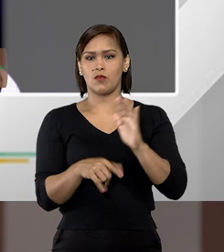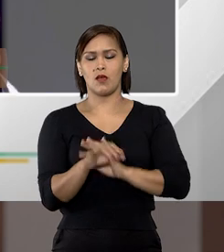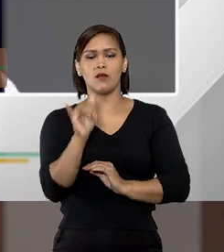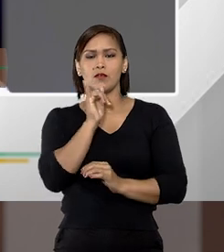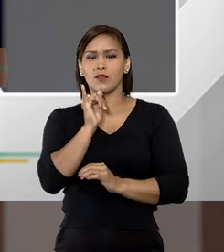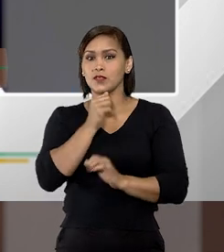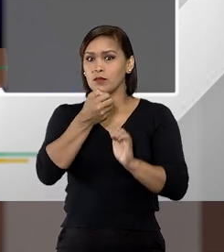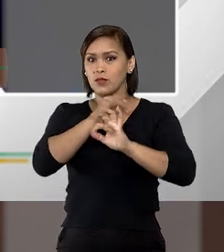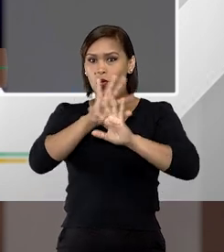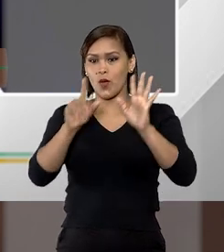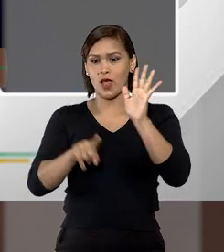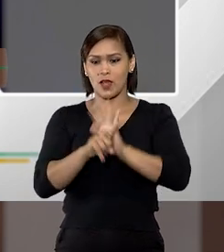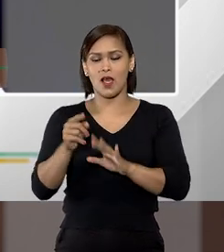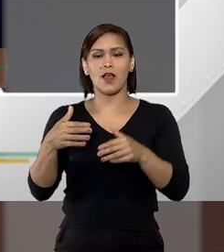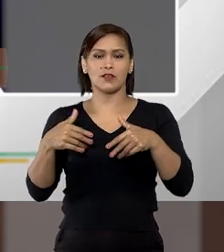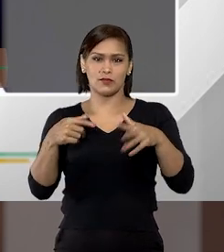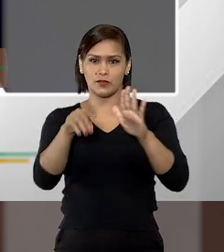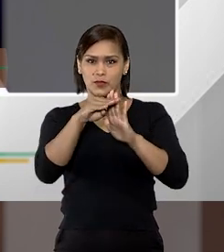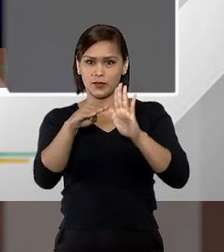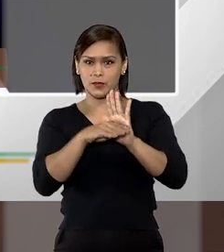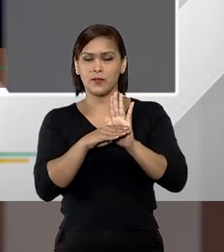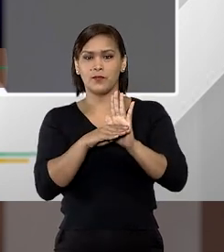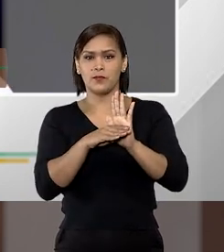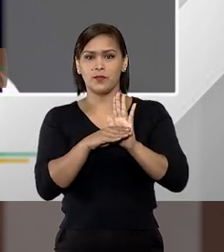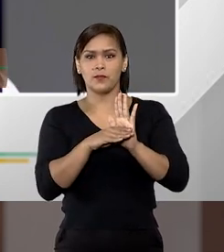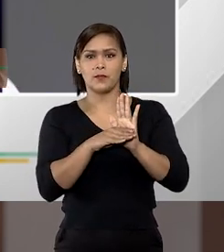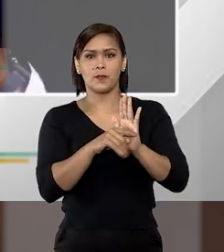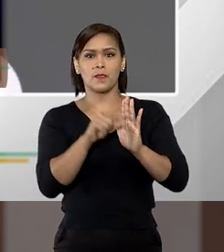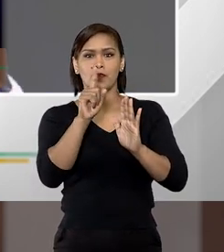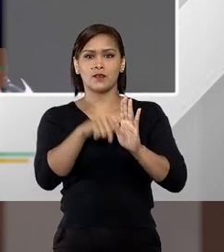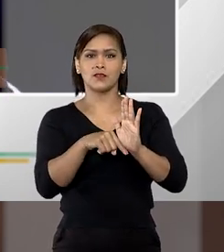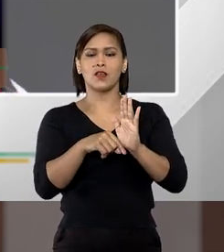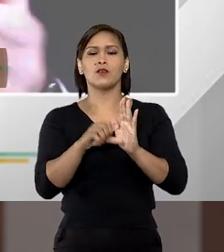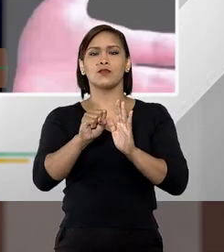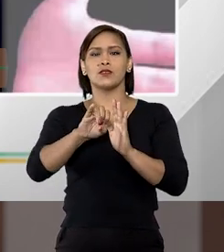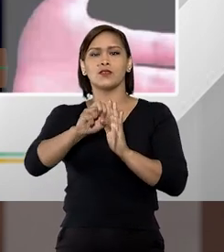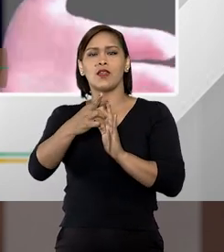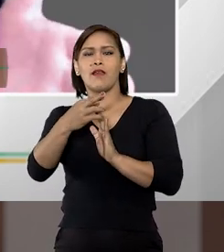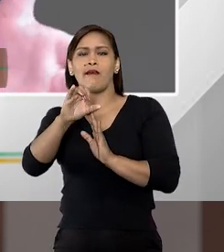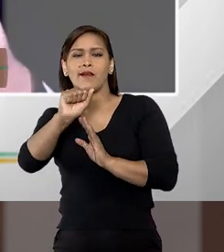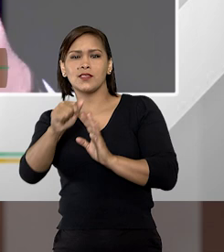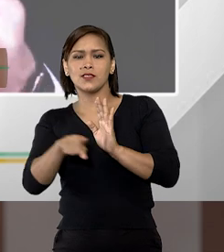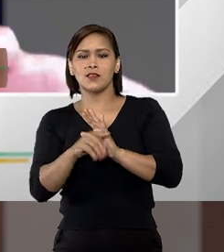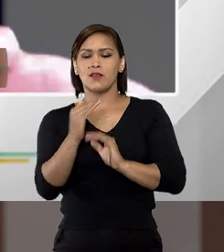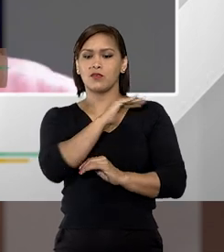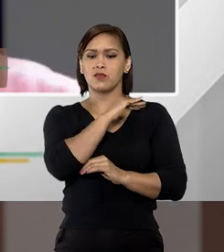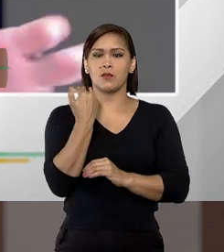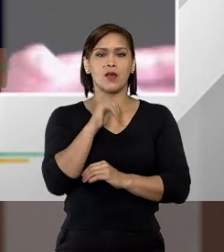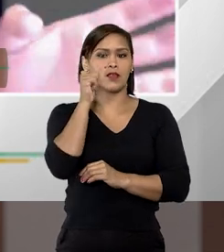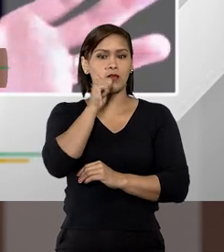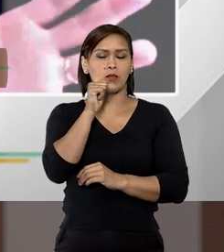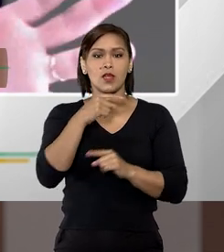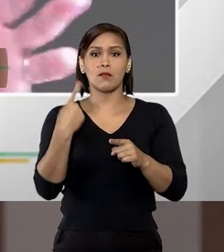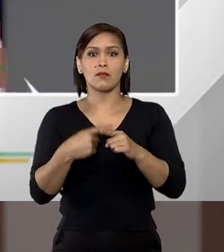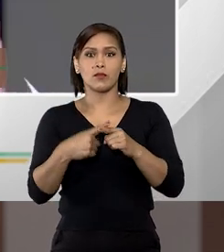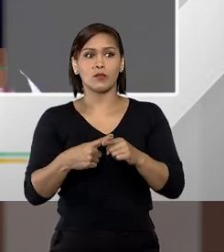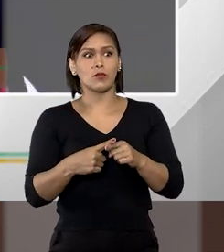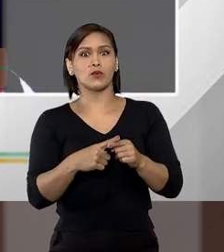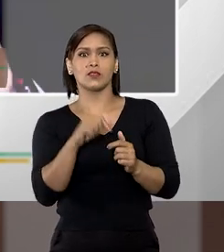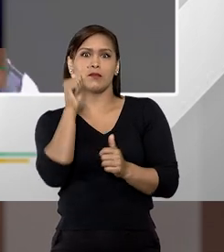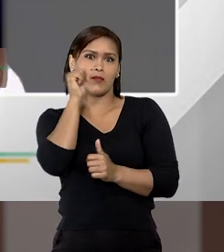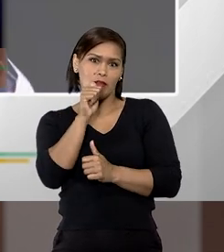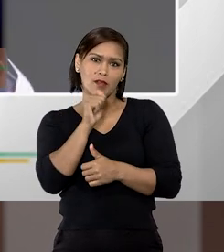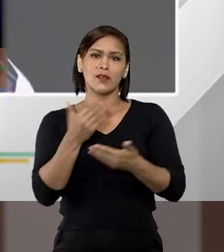exemplo claro dessa modalidade seria as killers, que matam as mulheres por desprezarem a condição feminina.